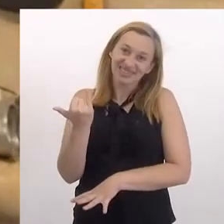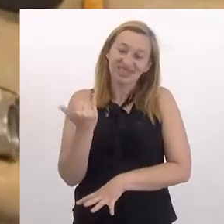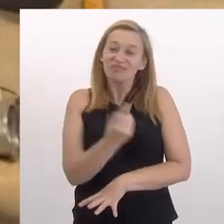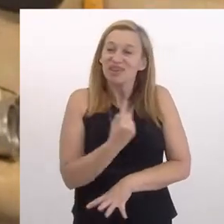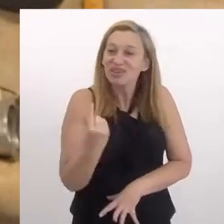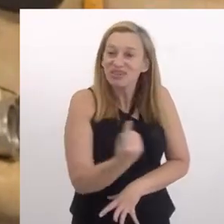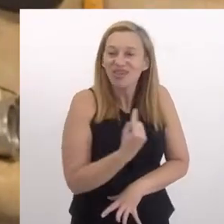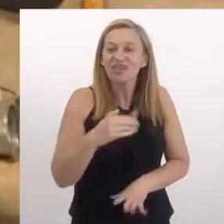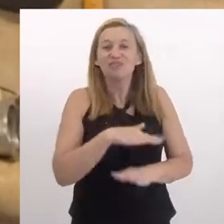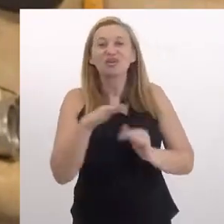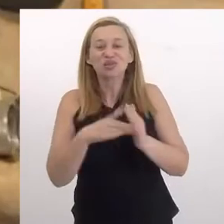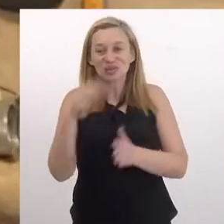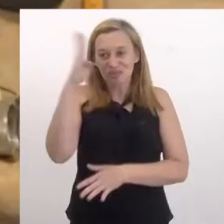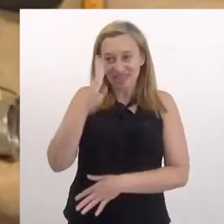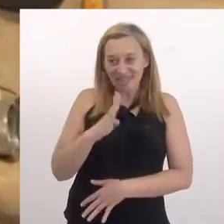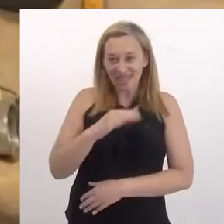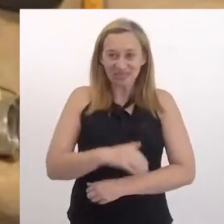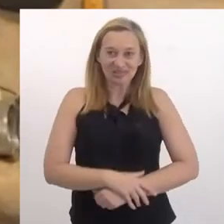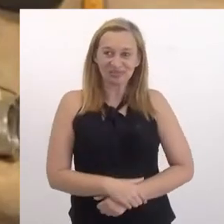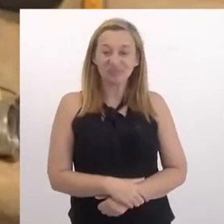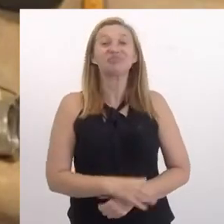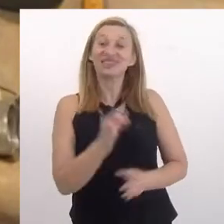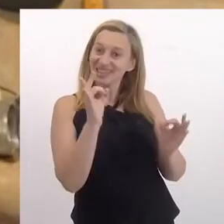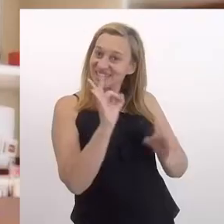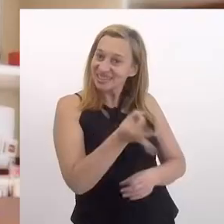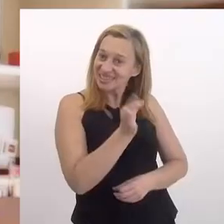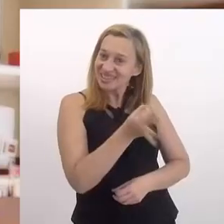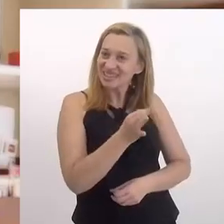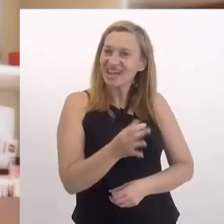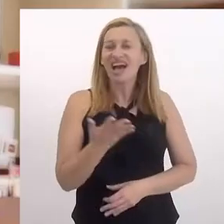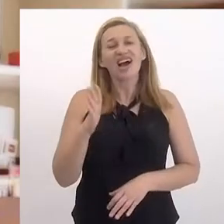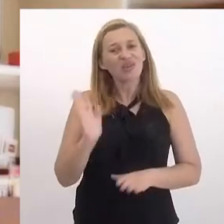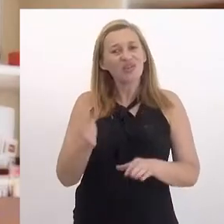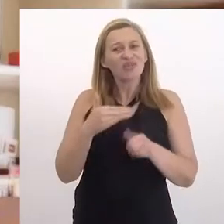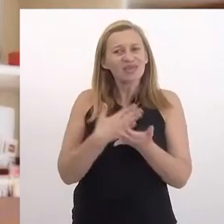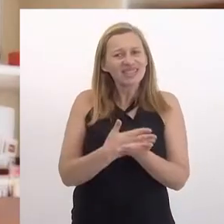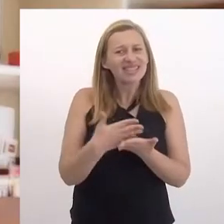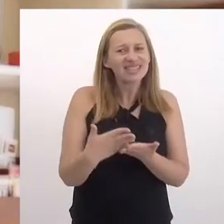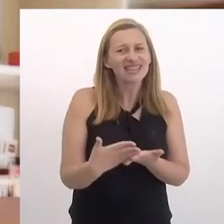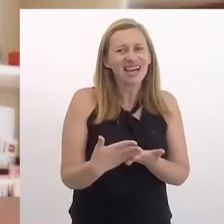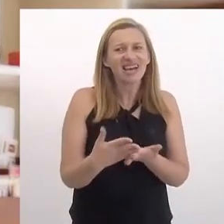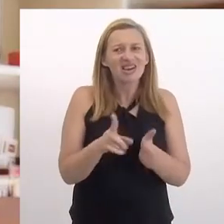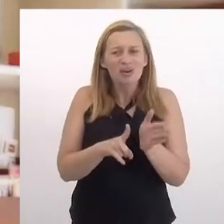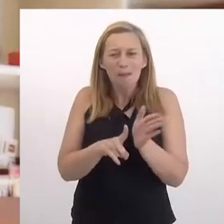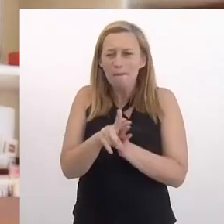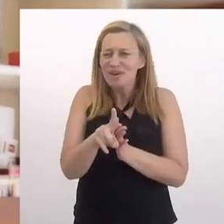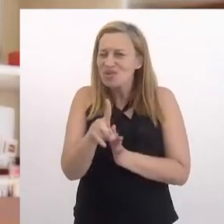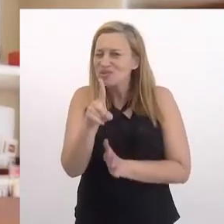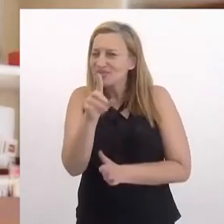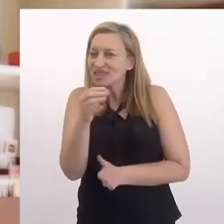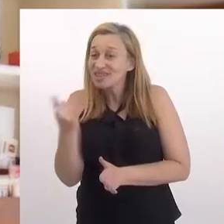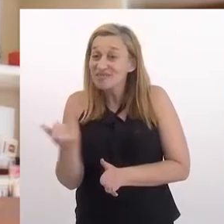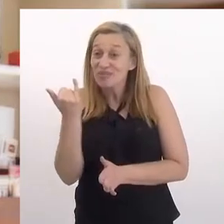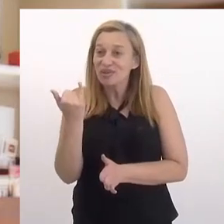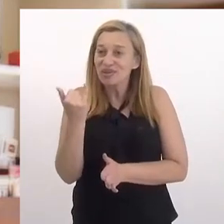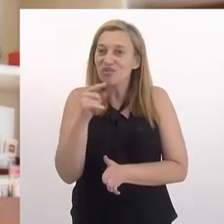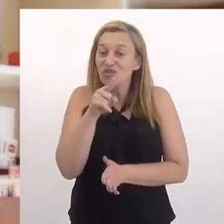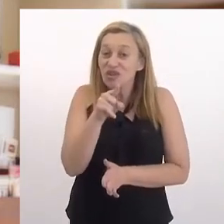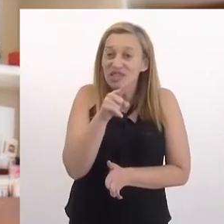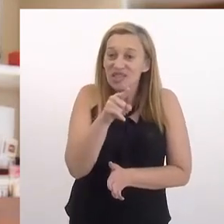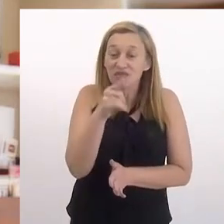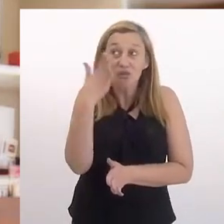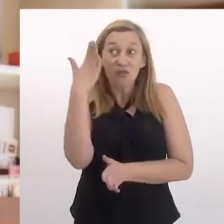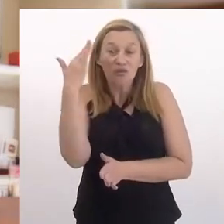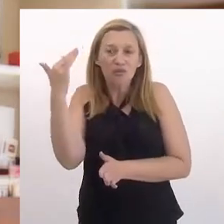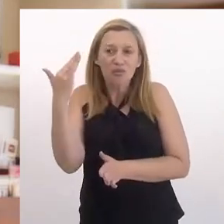para a gente, para todos os brasileiros. Com certeza. Vamos começar aqui com a pergunta-chave. Você ficou